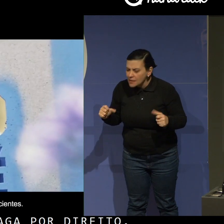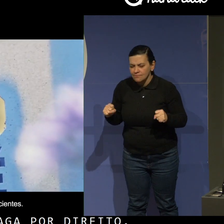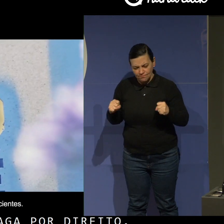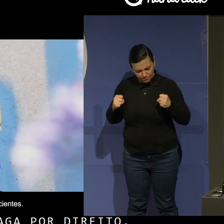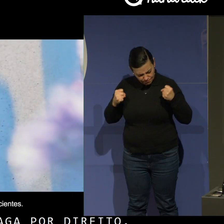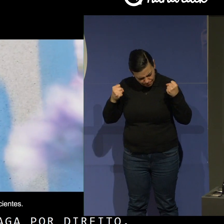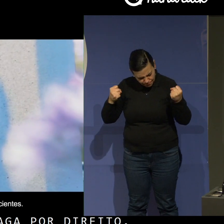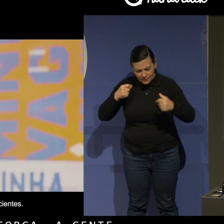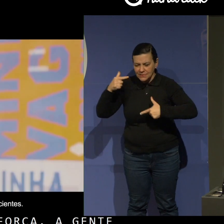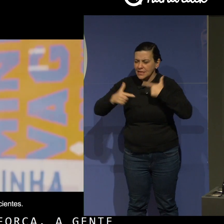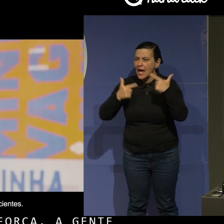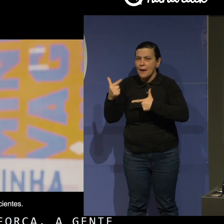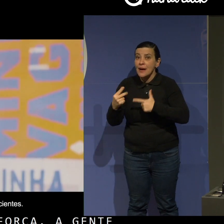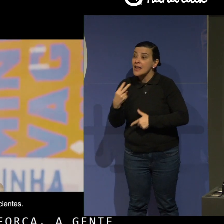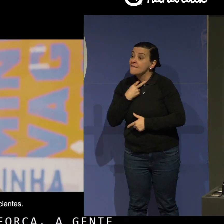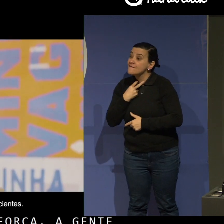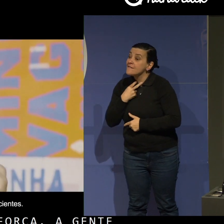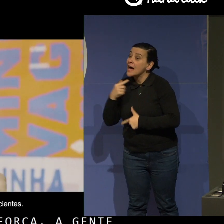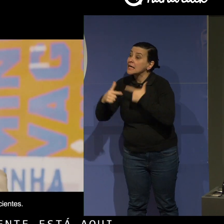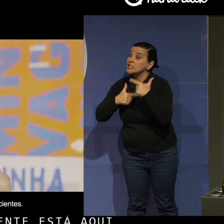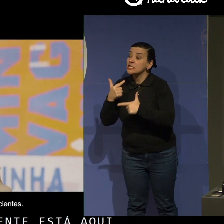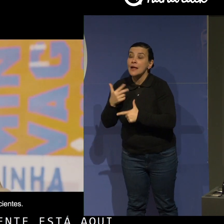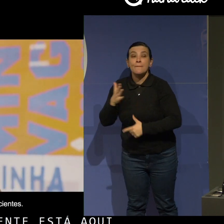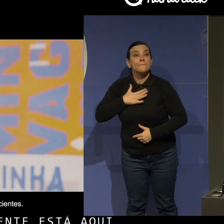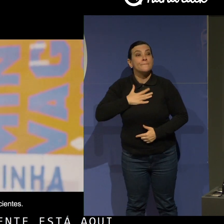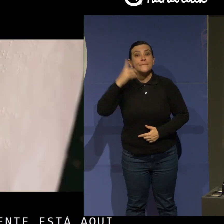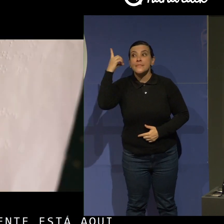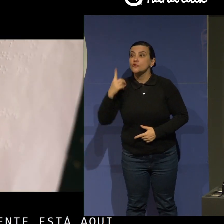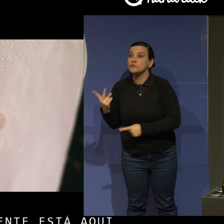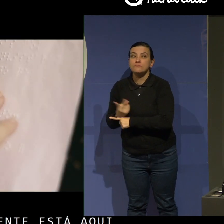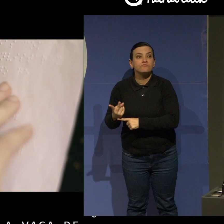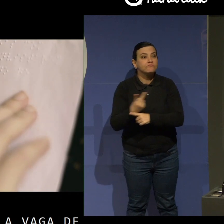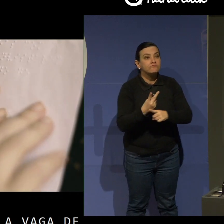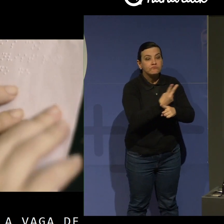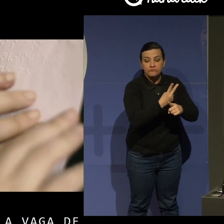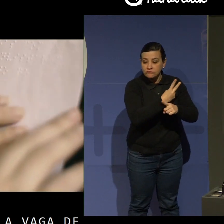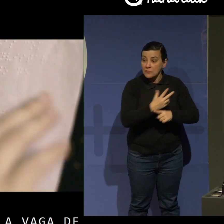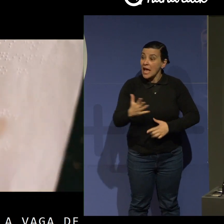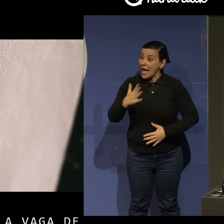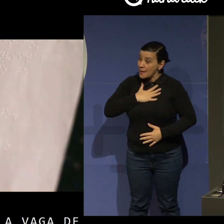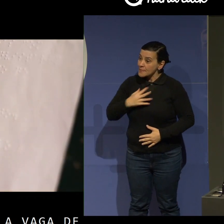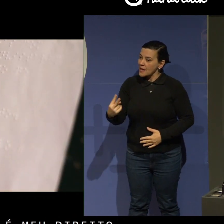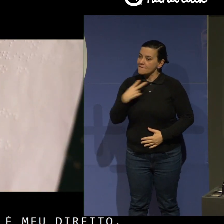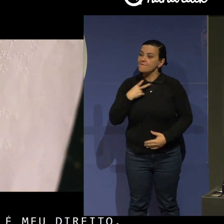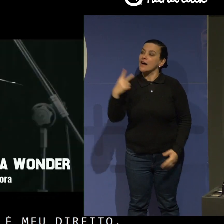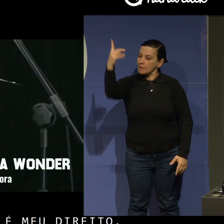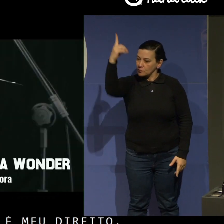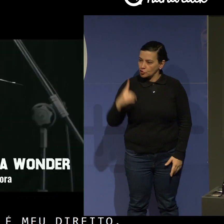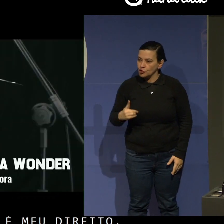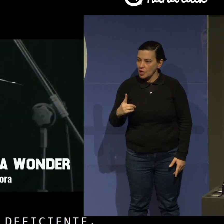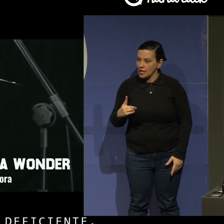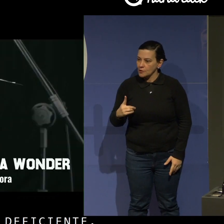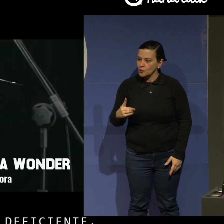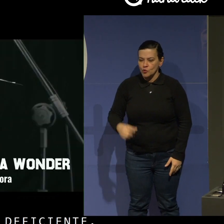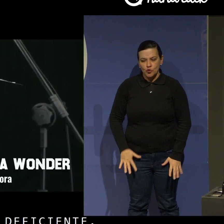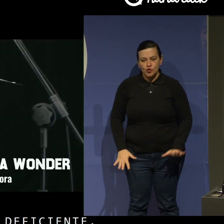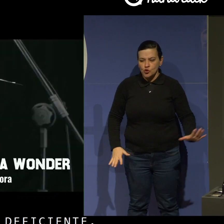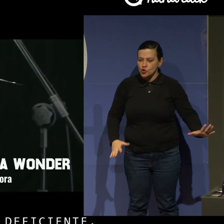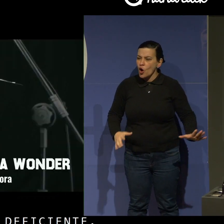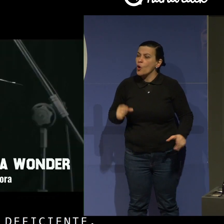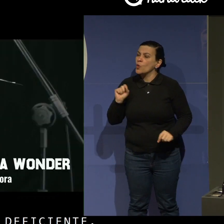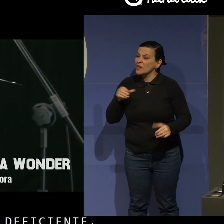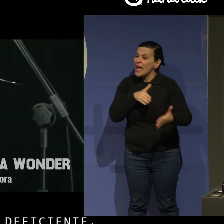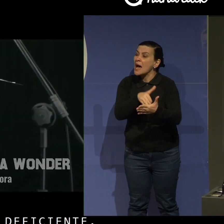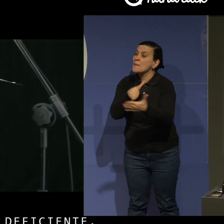A vaga de trabalho também é meu direito, e direito de todos os deficientes. Minha Vaga por Direito. O nosso único obstáculo